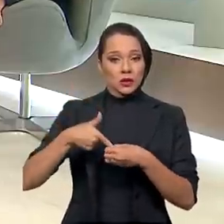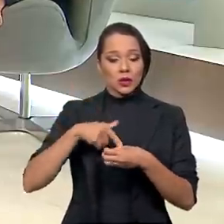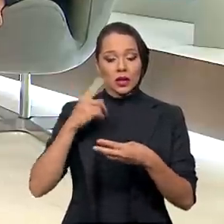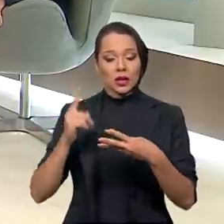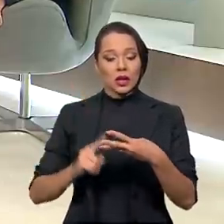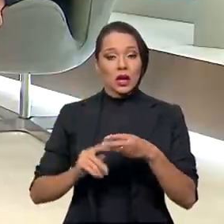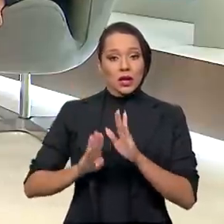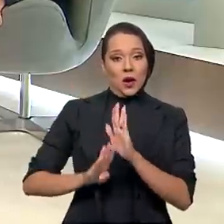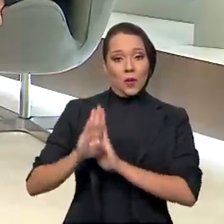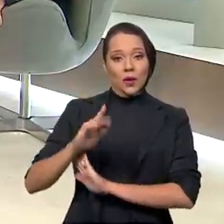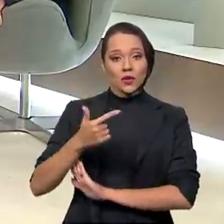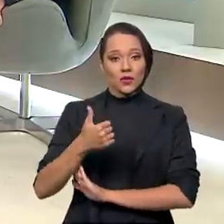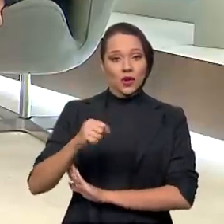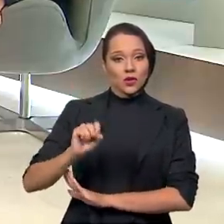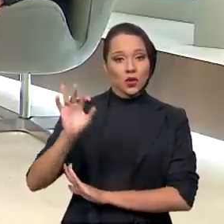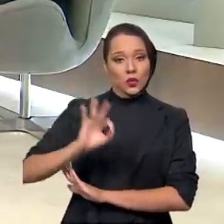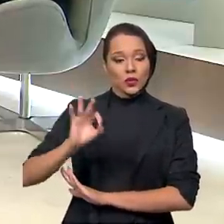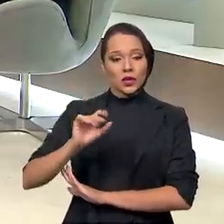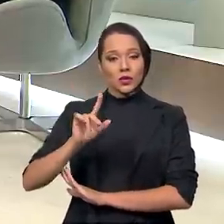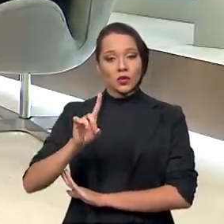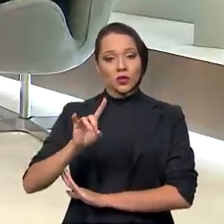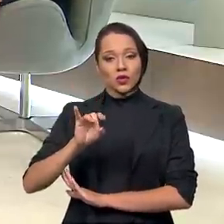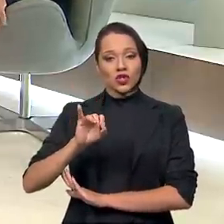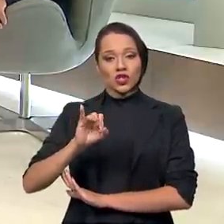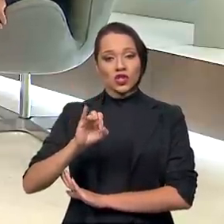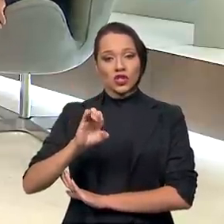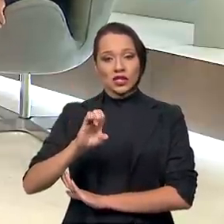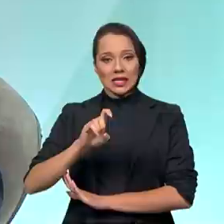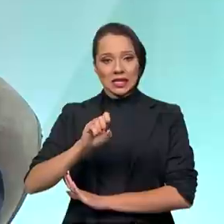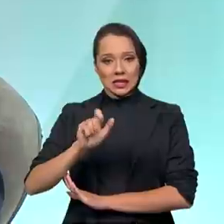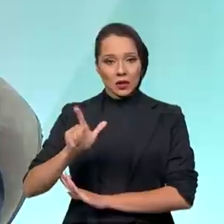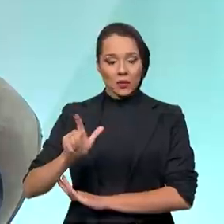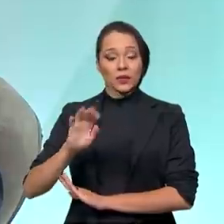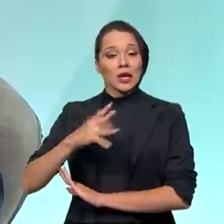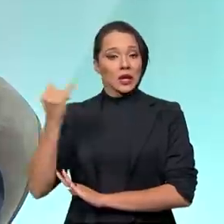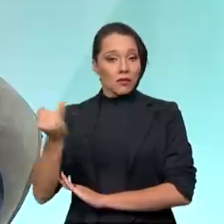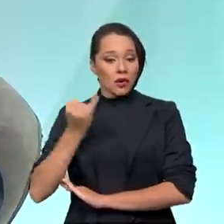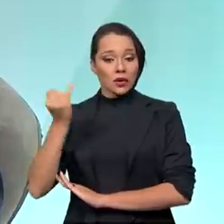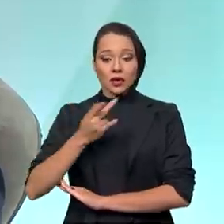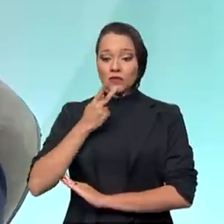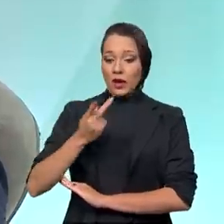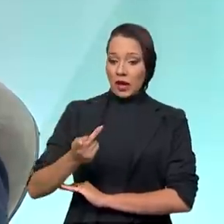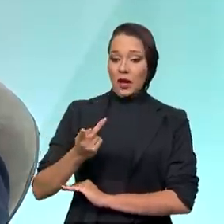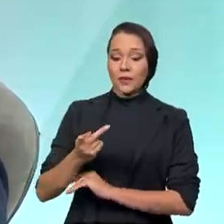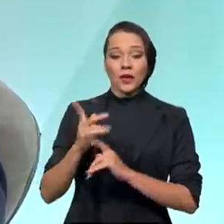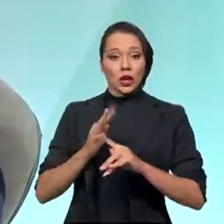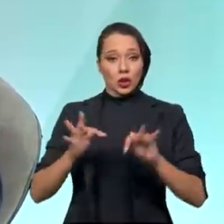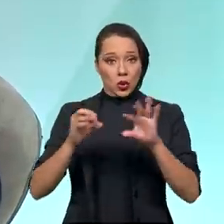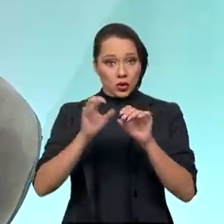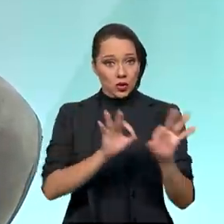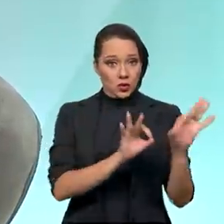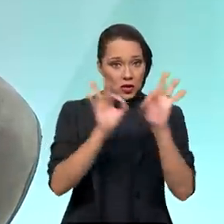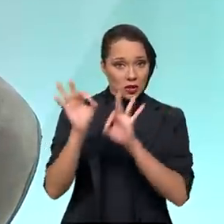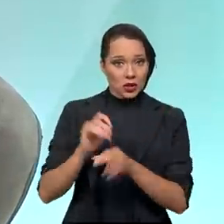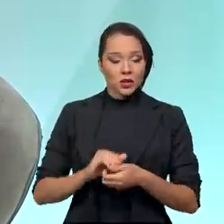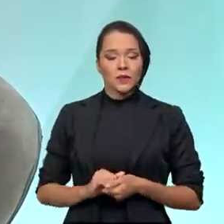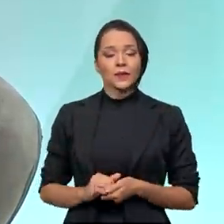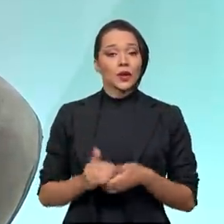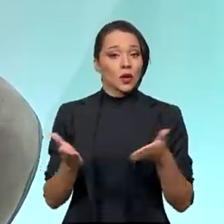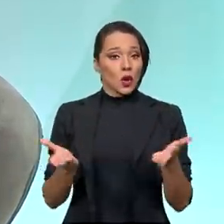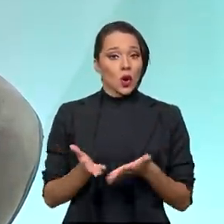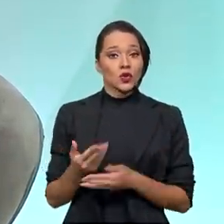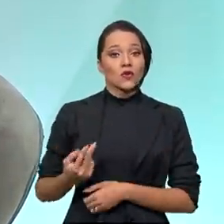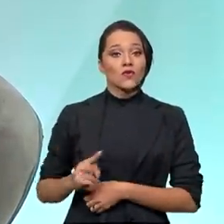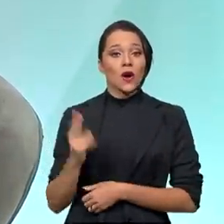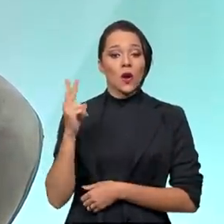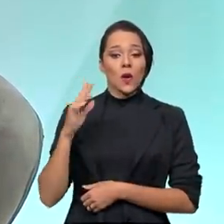e aumento de 28% no diesel. É importante nós notarmos, Paulo, e todos os nossos telespectadores, que atualmente